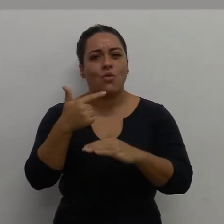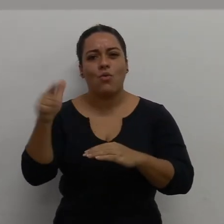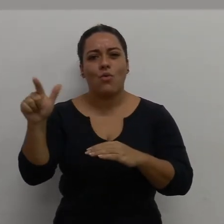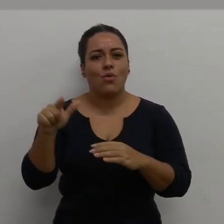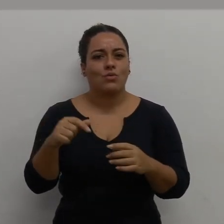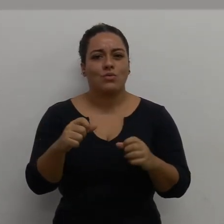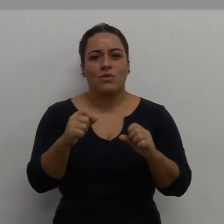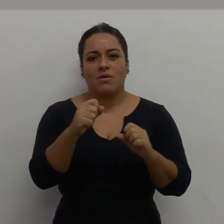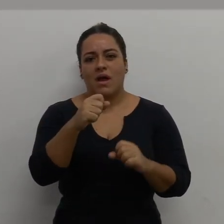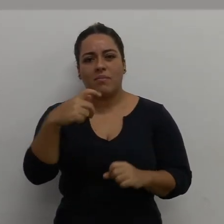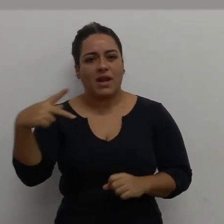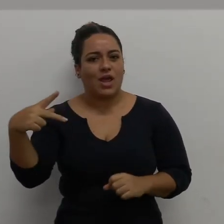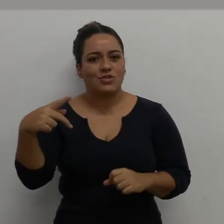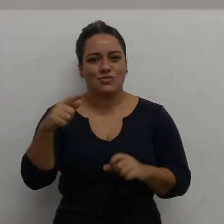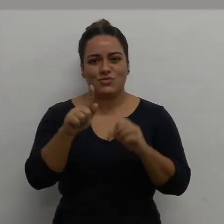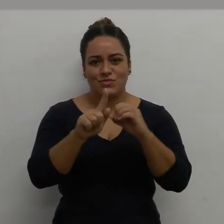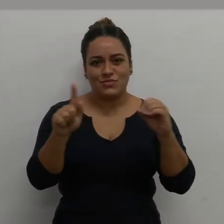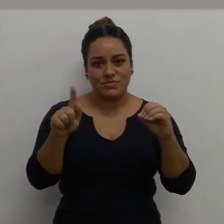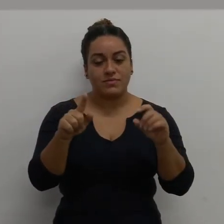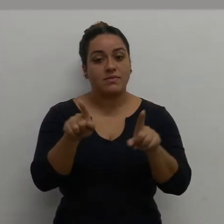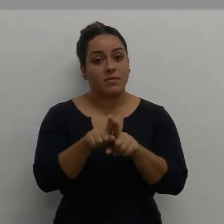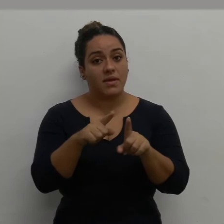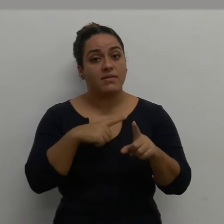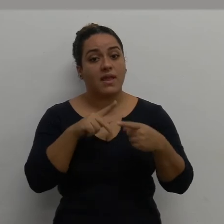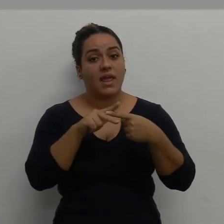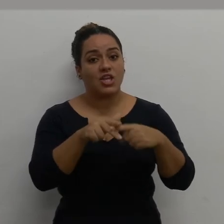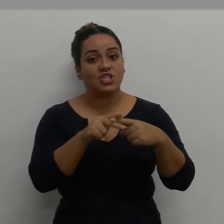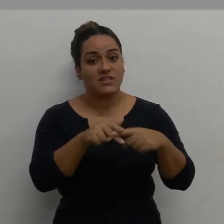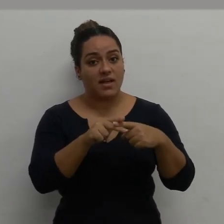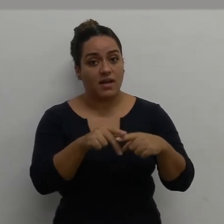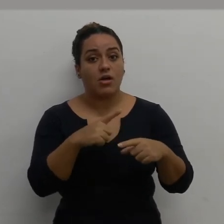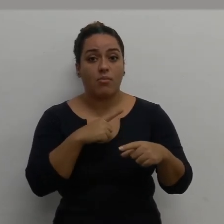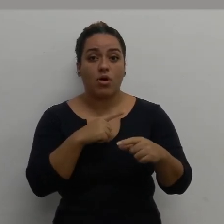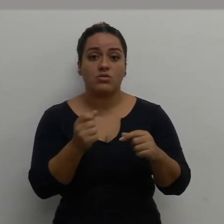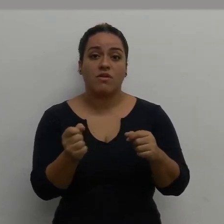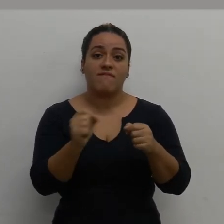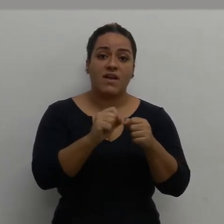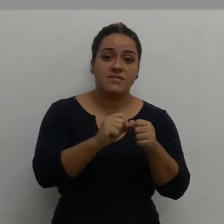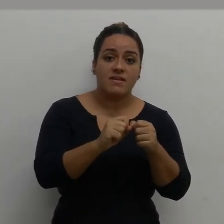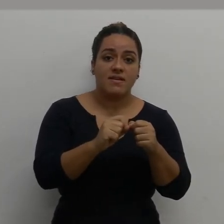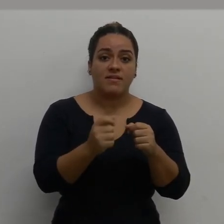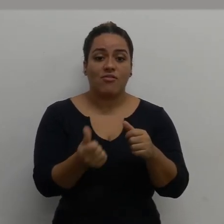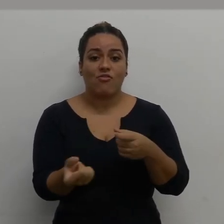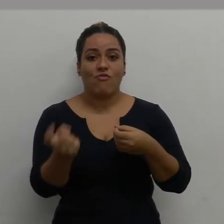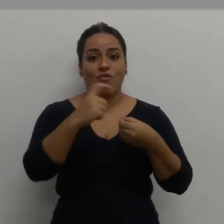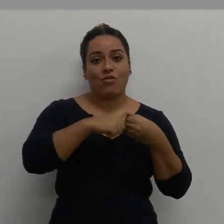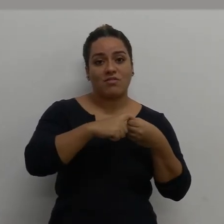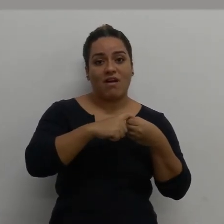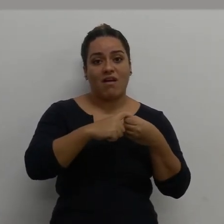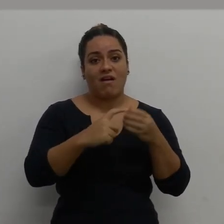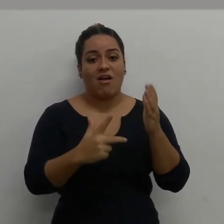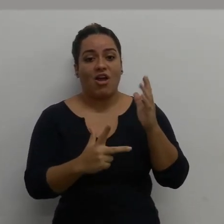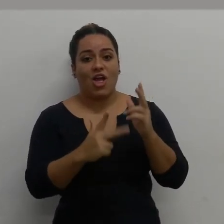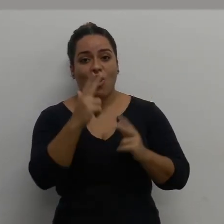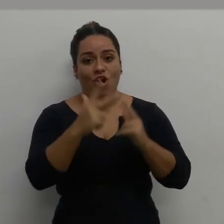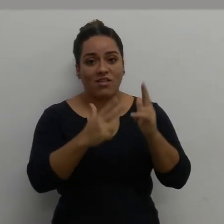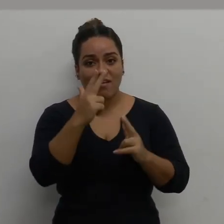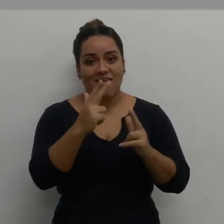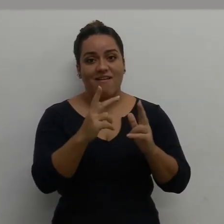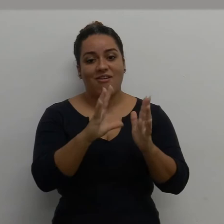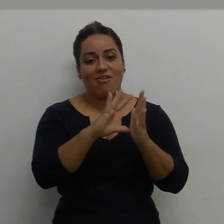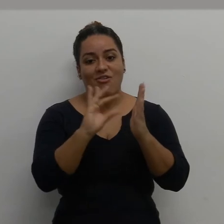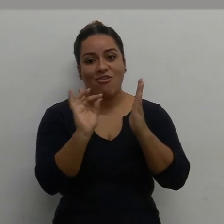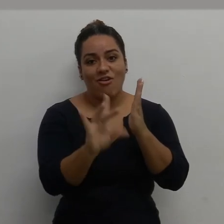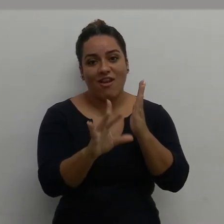aplicações da Google. Temos também o editar, onde eu posso desfazer, refazer, recortar, copiar, colar,